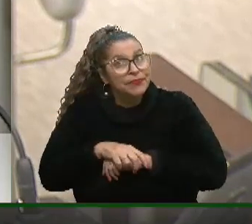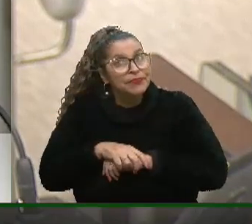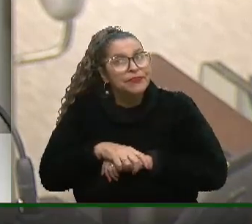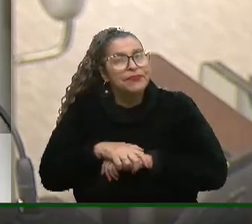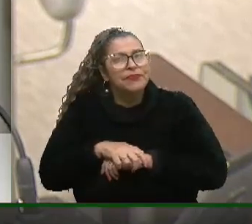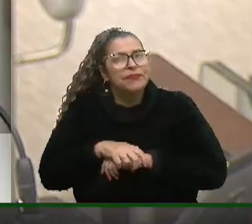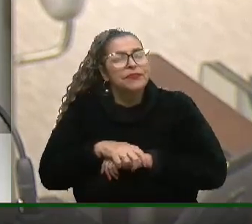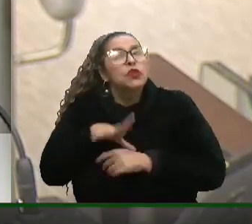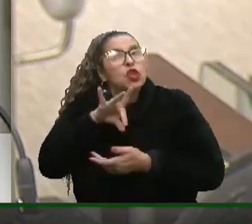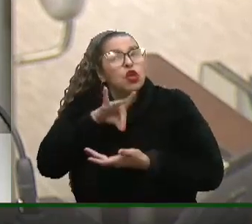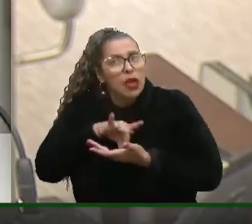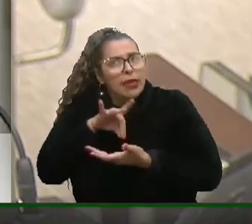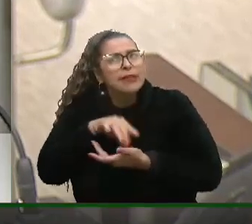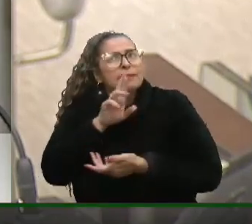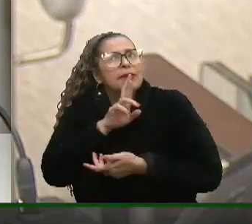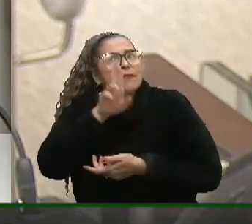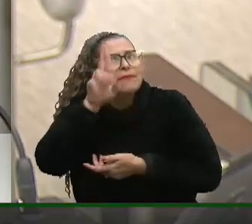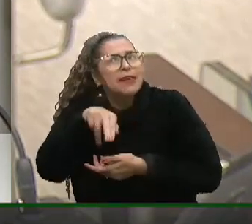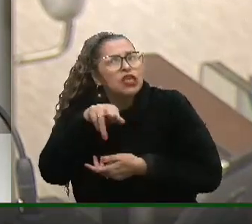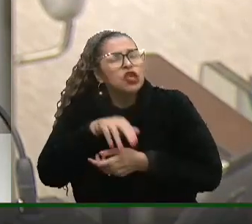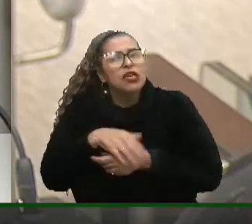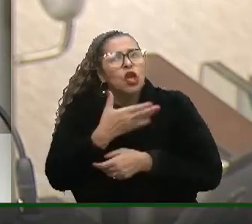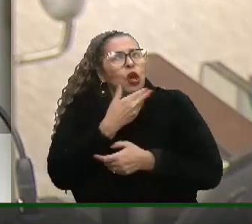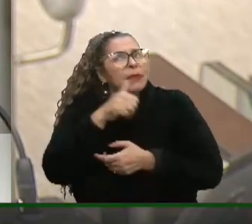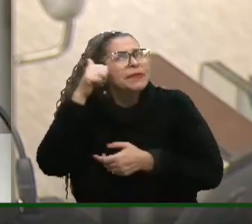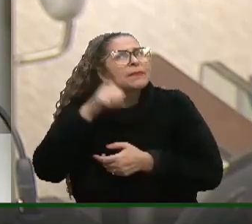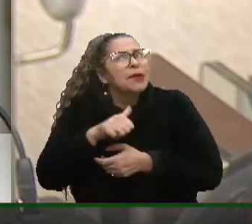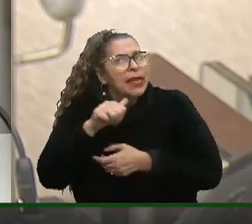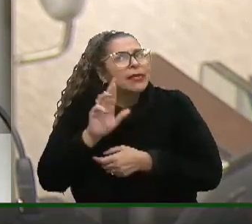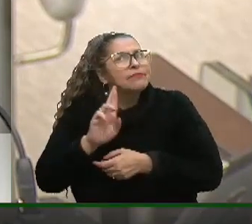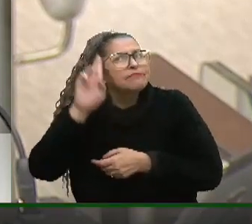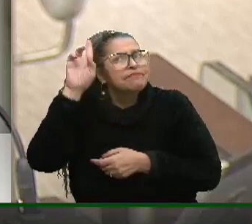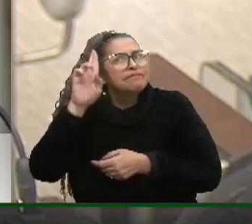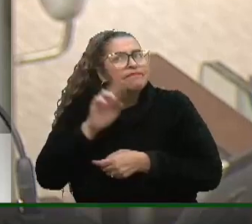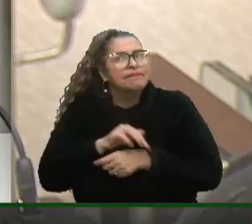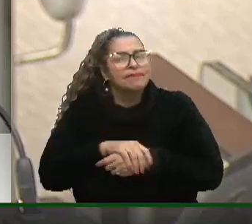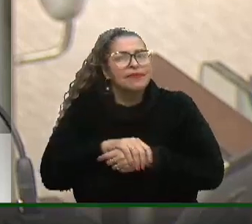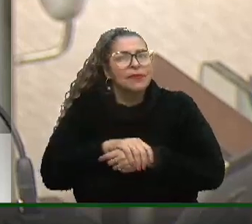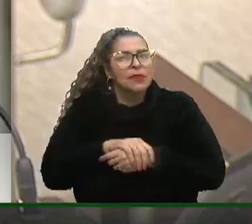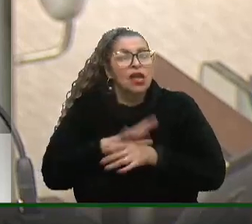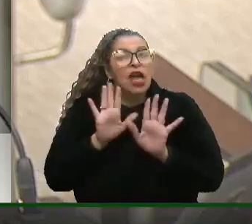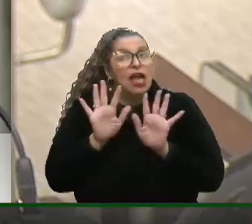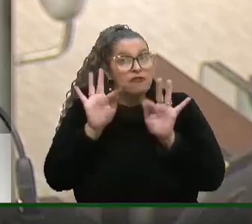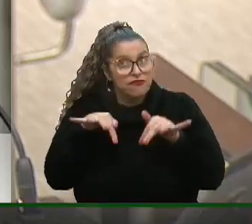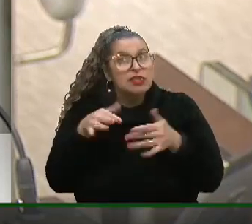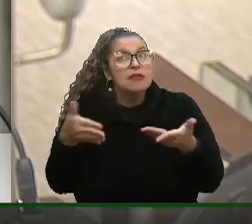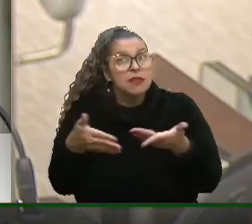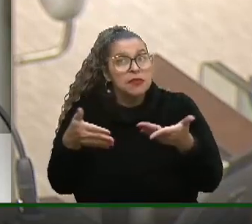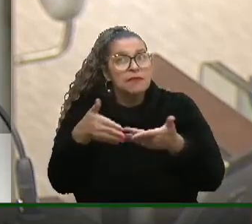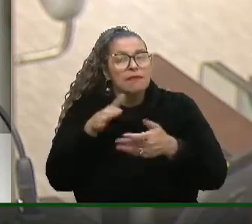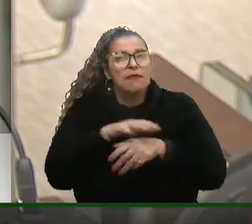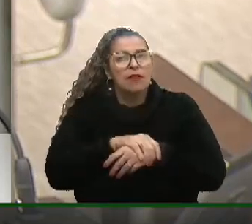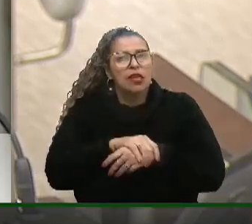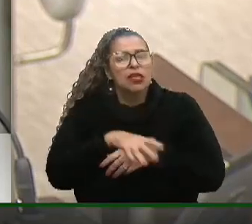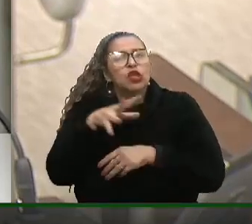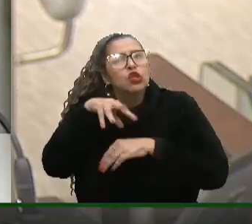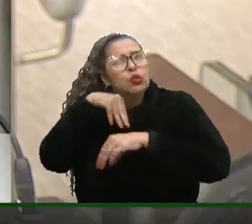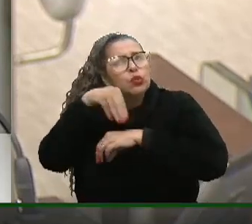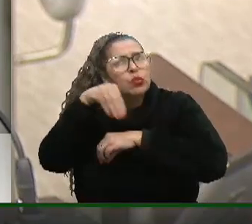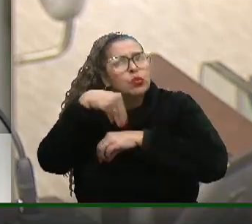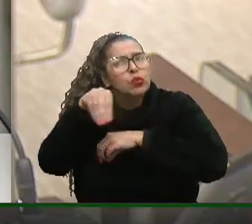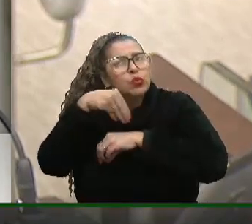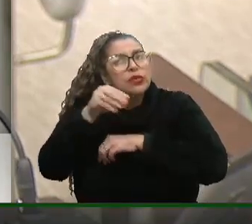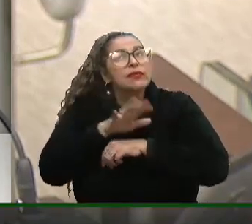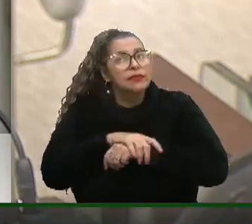Com a verdade e resposta aqui, senhoras e senhores, eu quero finalizar sugerindo